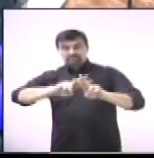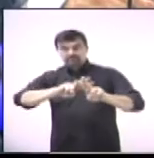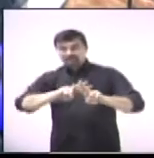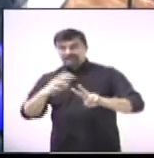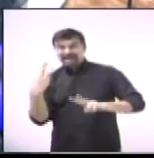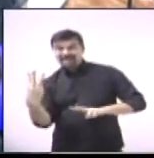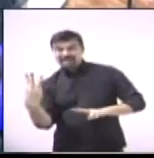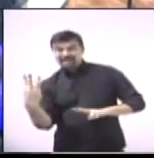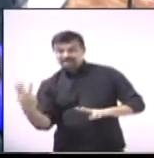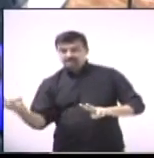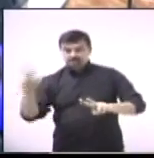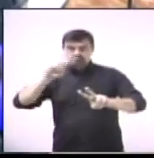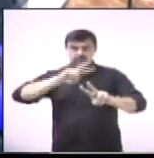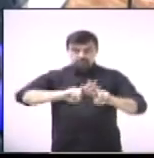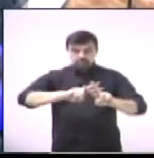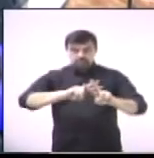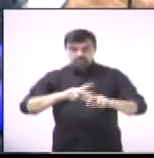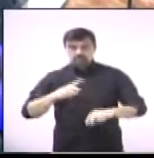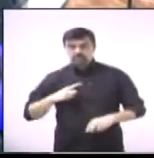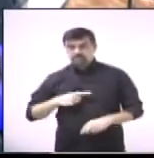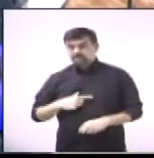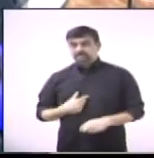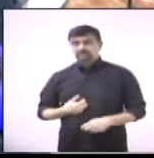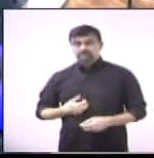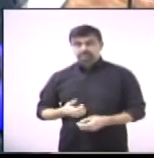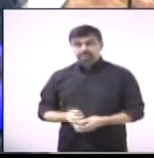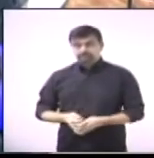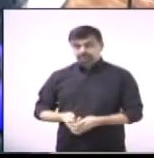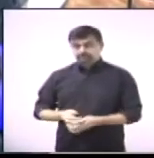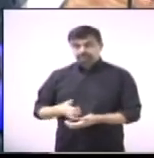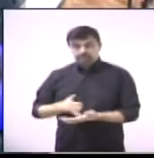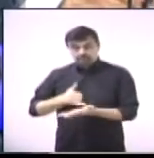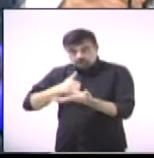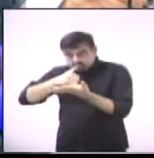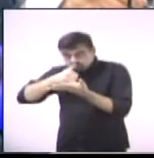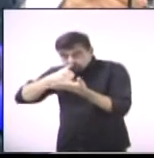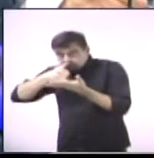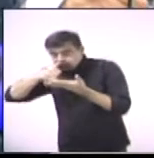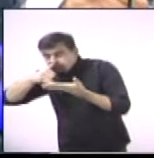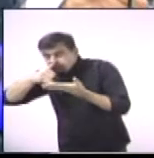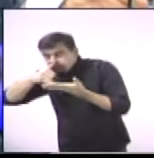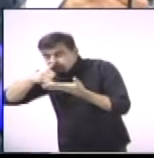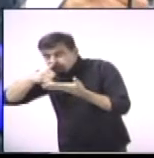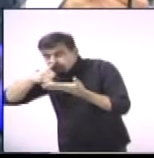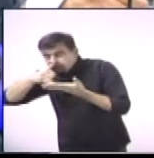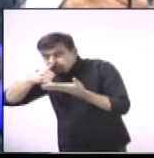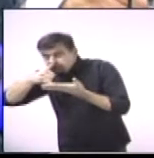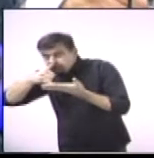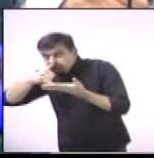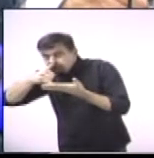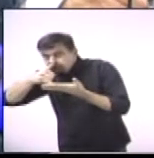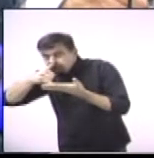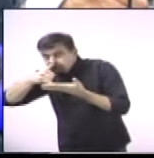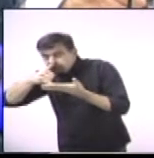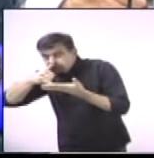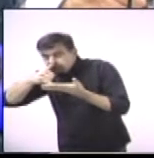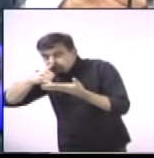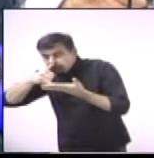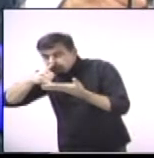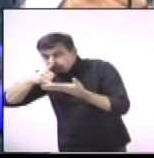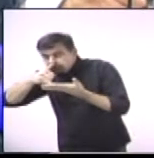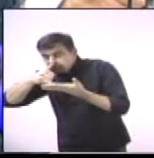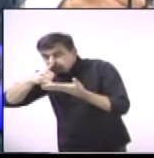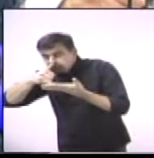Nesta operação foram pegos 2 kg de cocaína, 1,7 kg de crack e 20 kg de maconha.